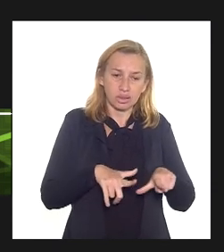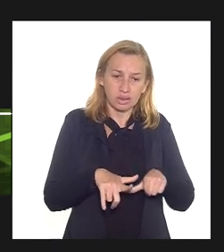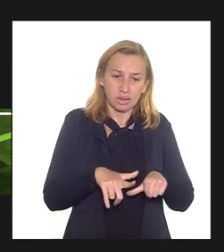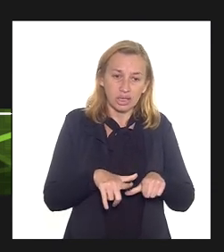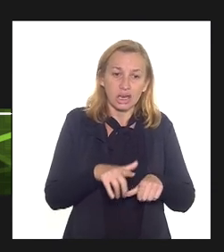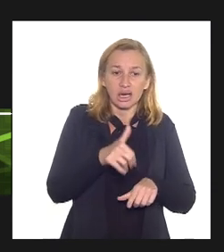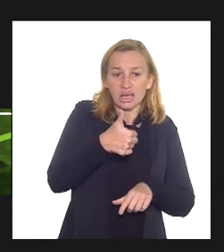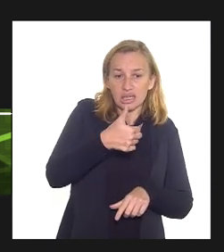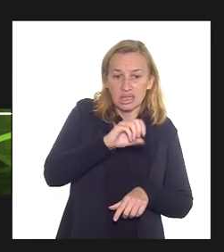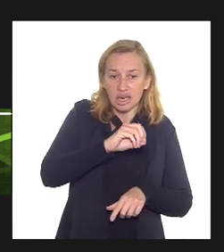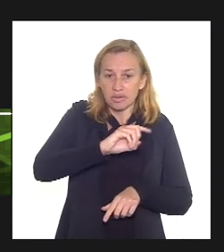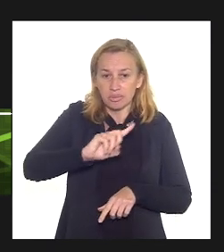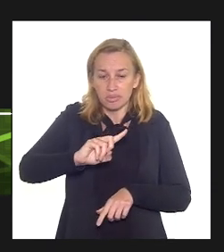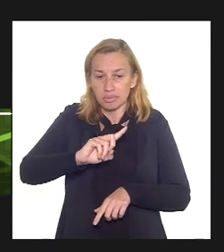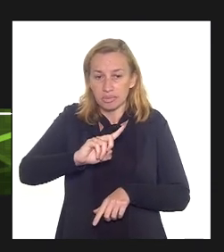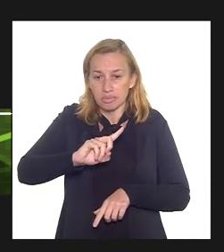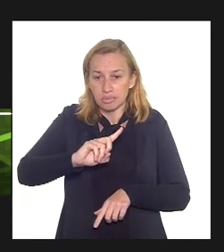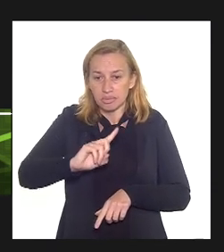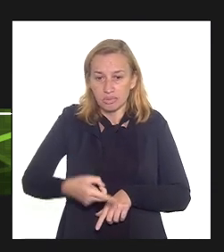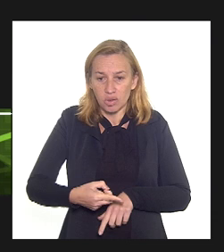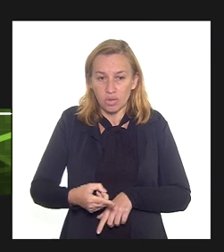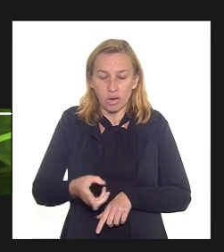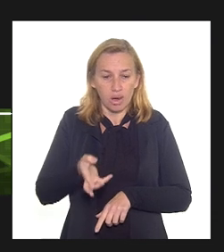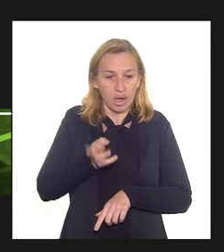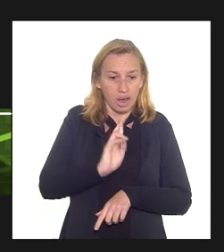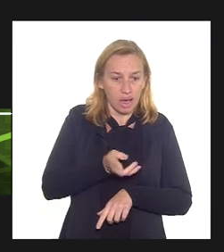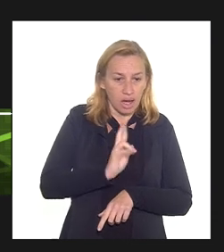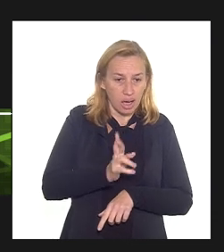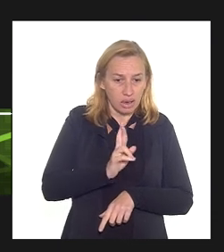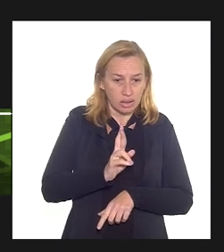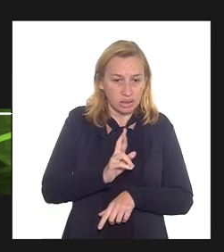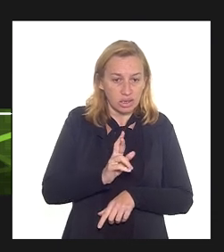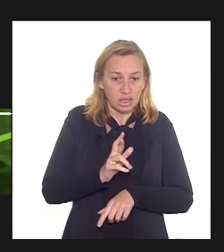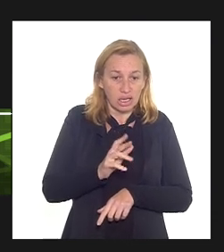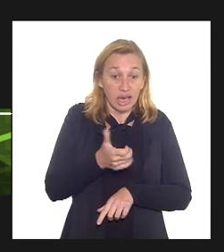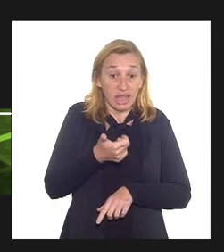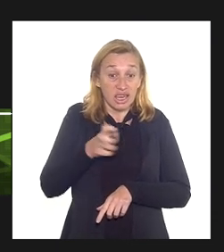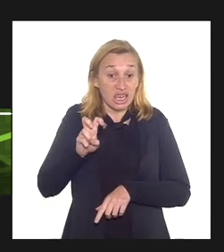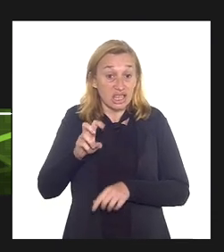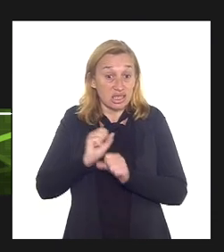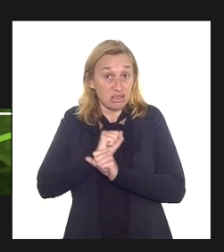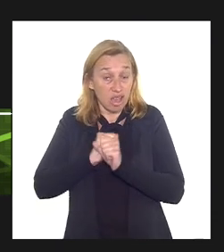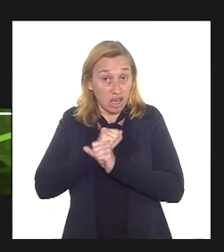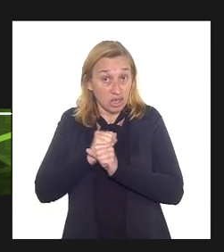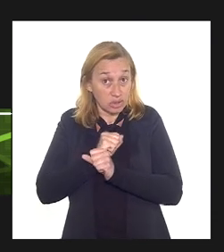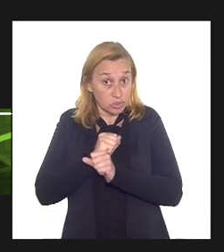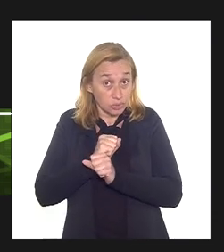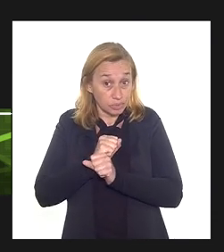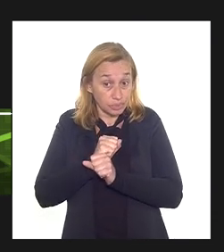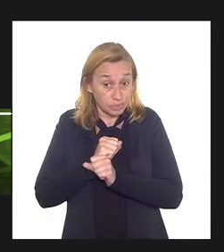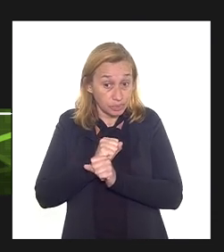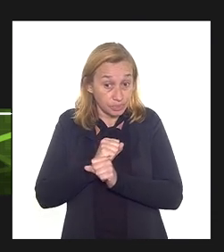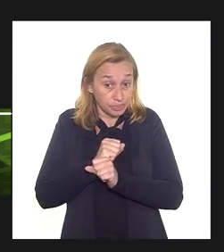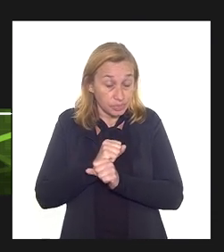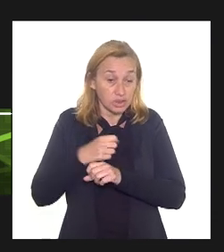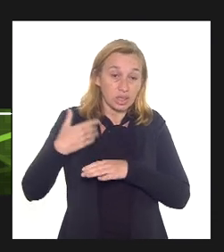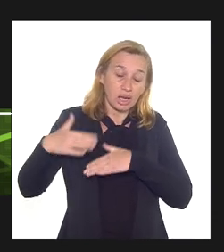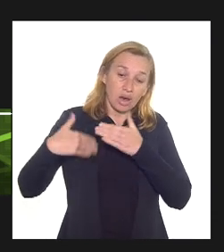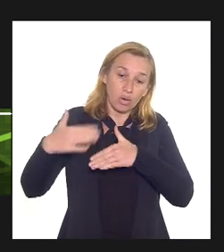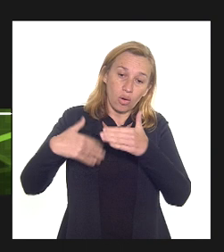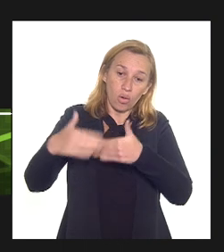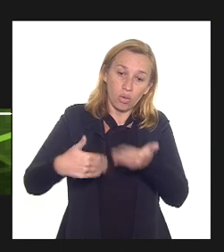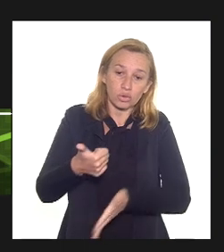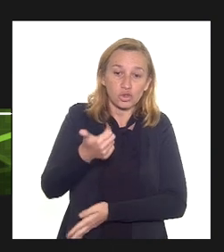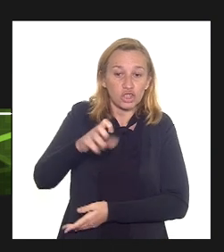mil reais e o senhor depreciou em 15 anos por via de consequência ao longo dos 15